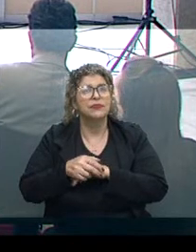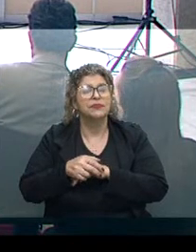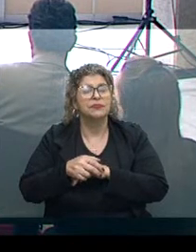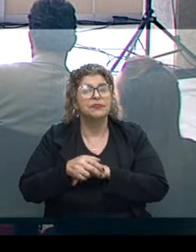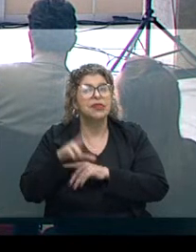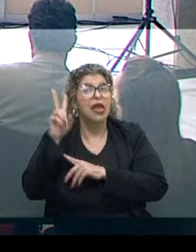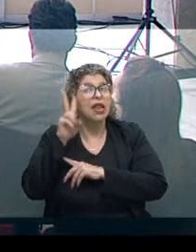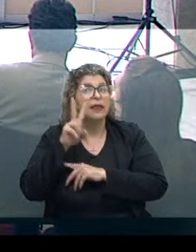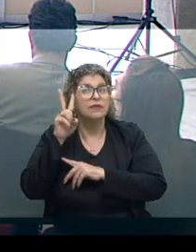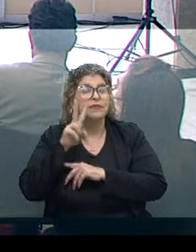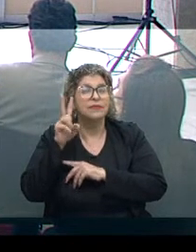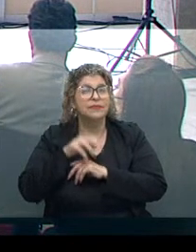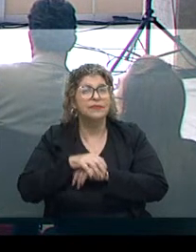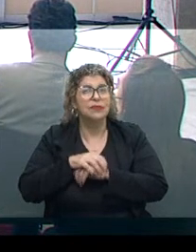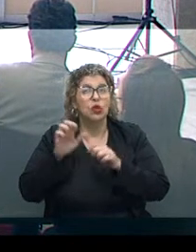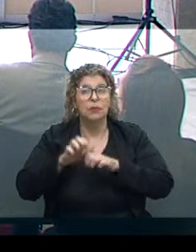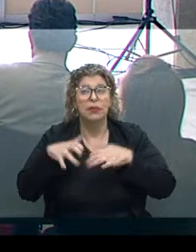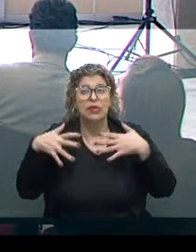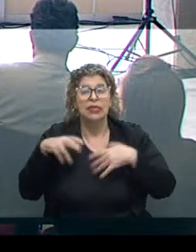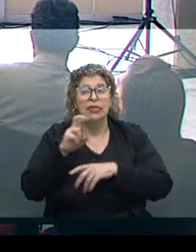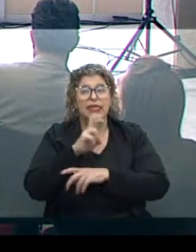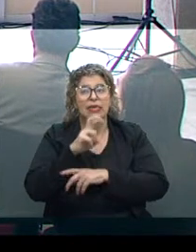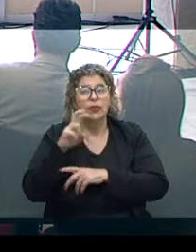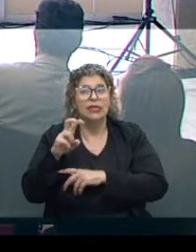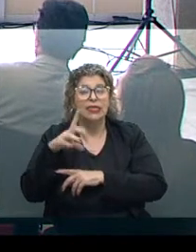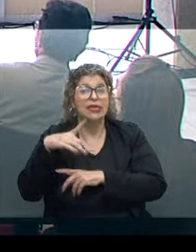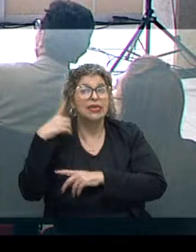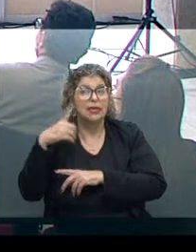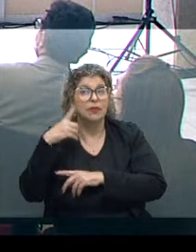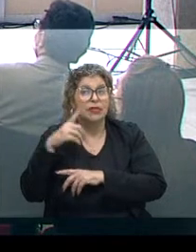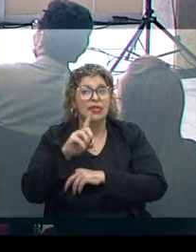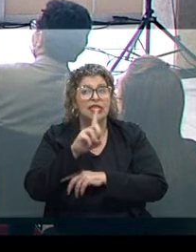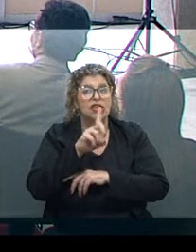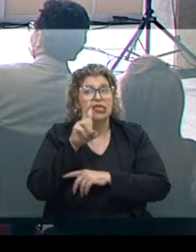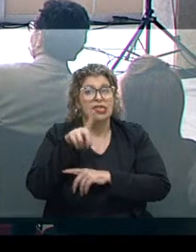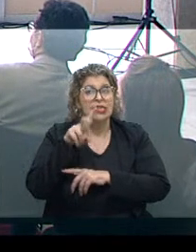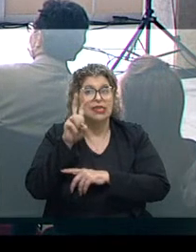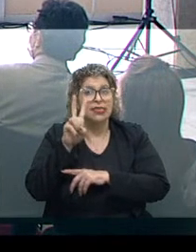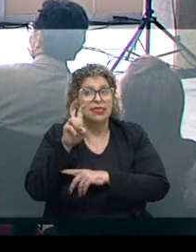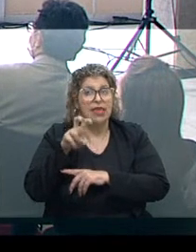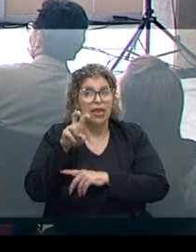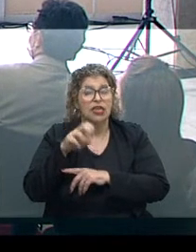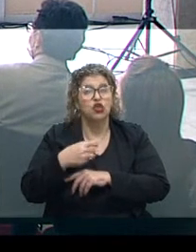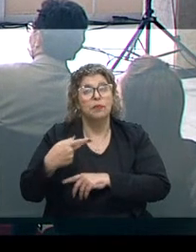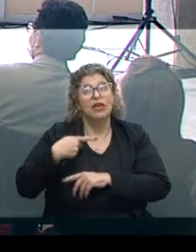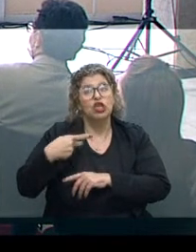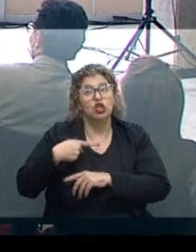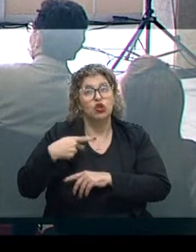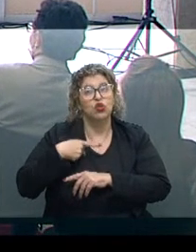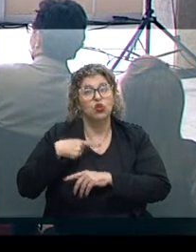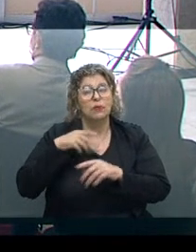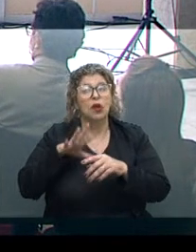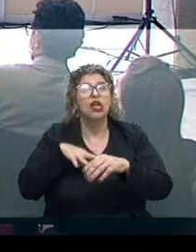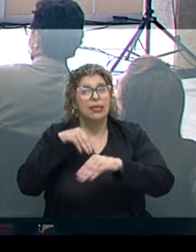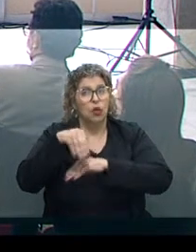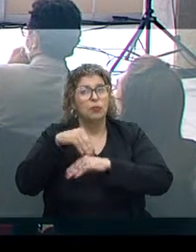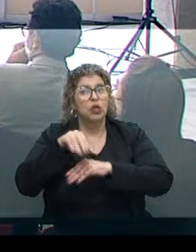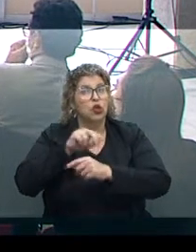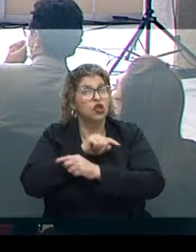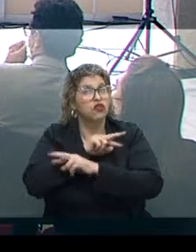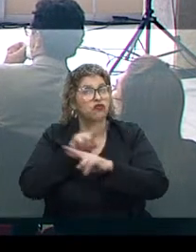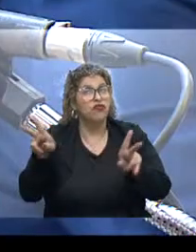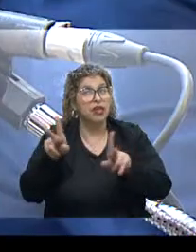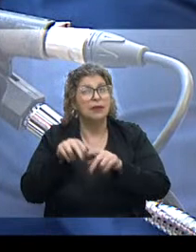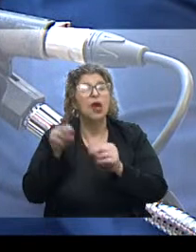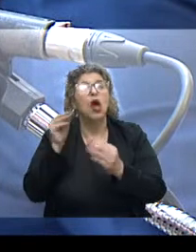sempre ressaltando que o plenário de 55 deputados, 17 bancadas, eventualmente pode ter opiniões divergentes, e são,